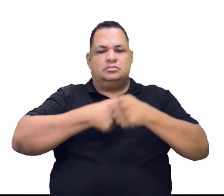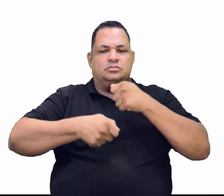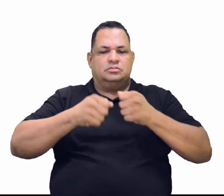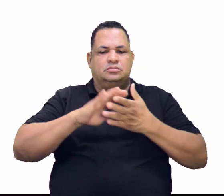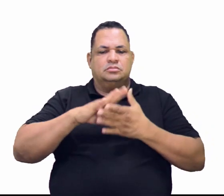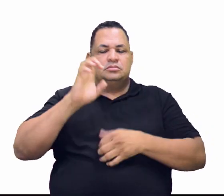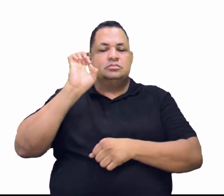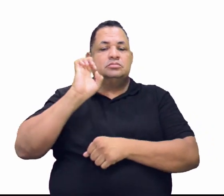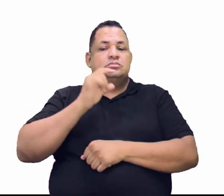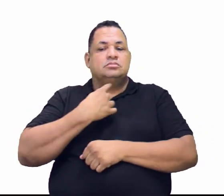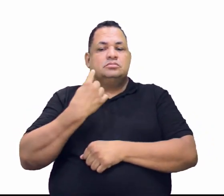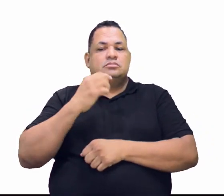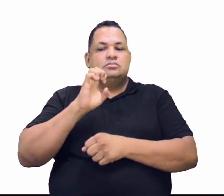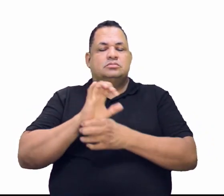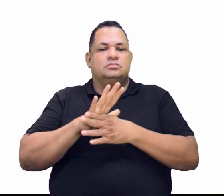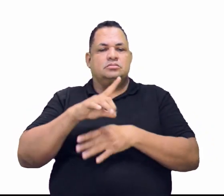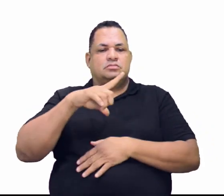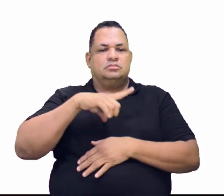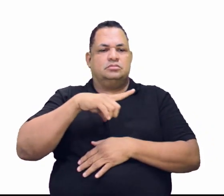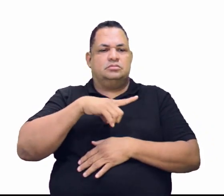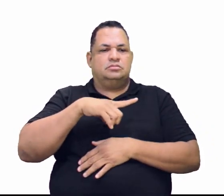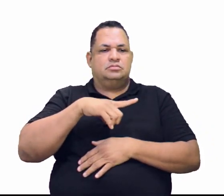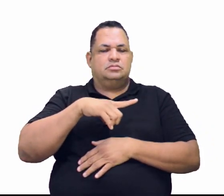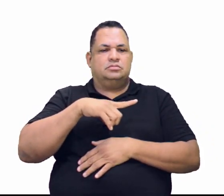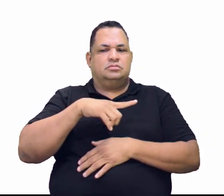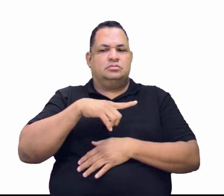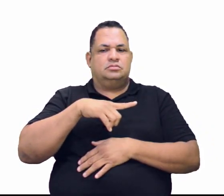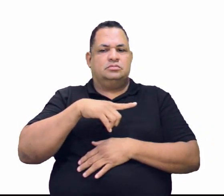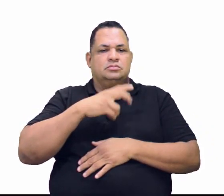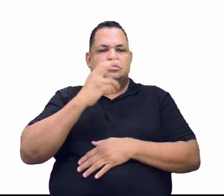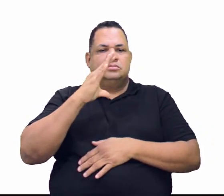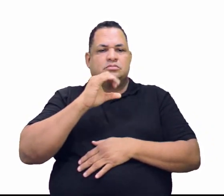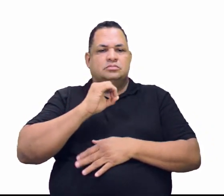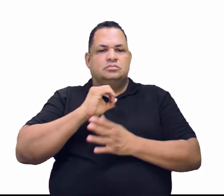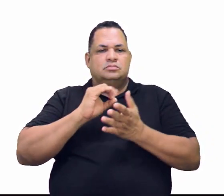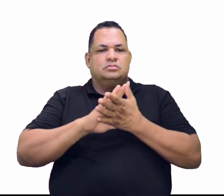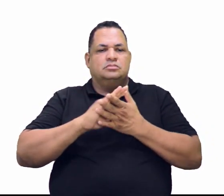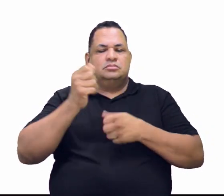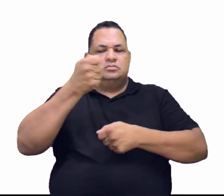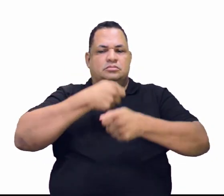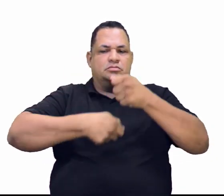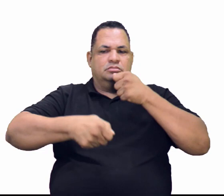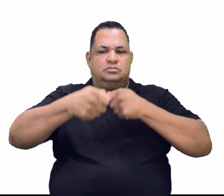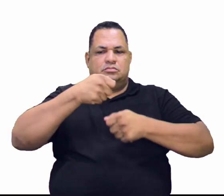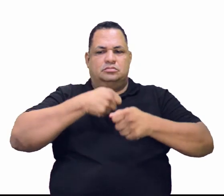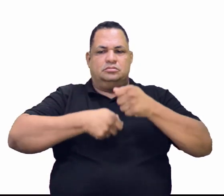do nosso Estado. Ocupava 50%